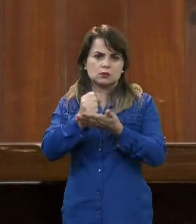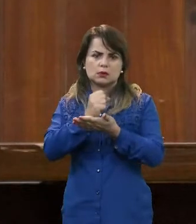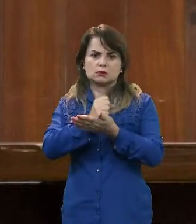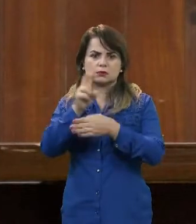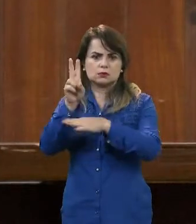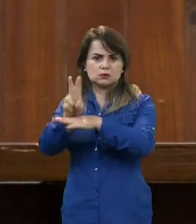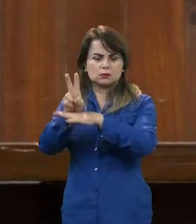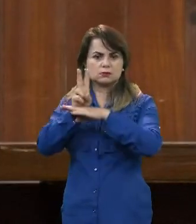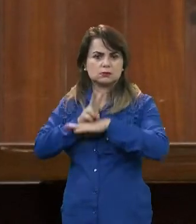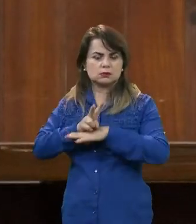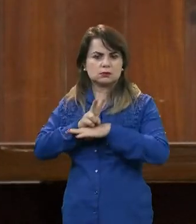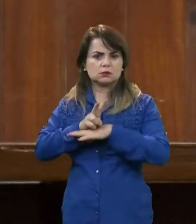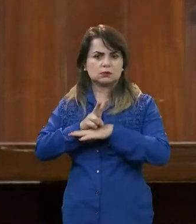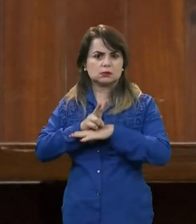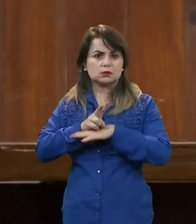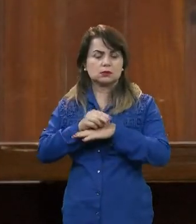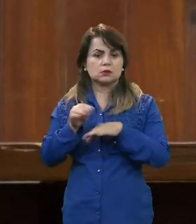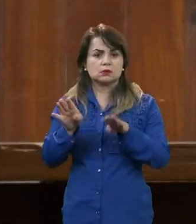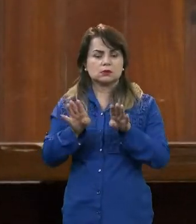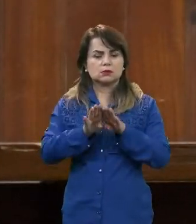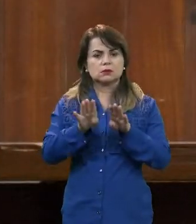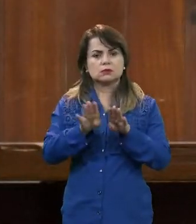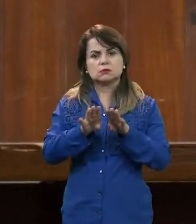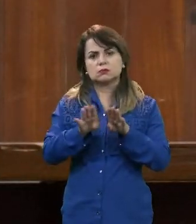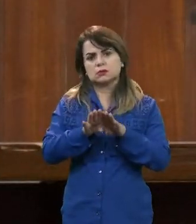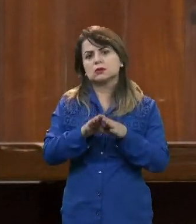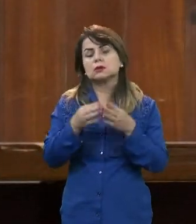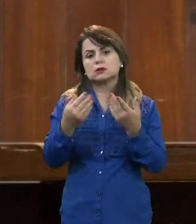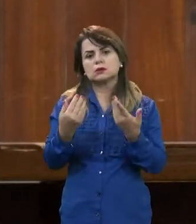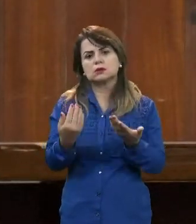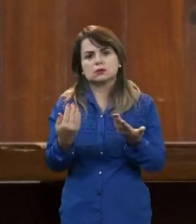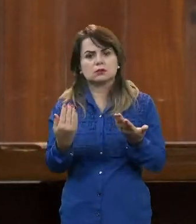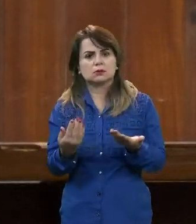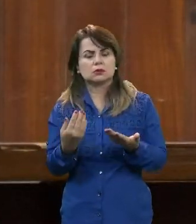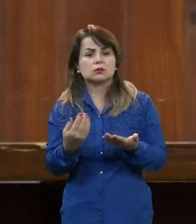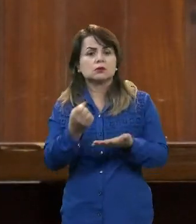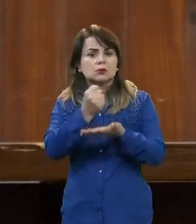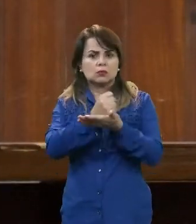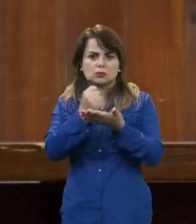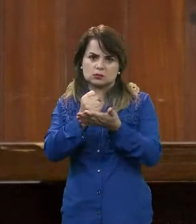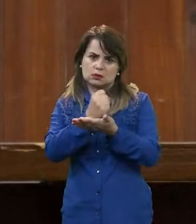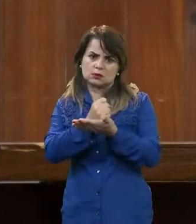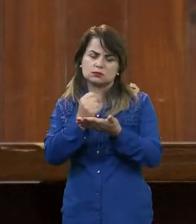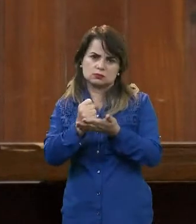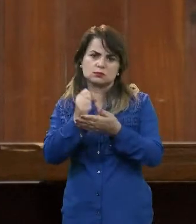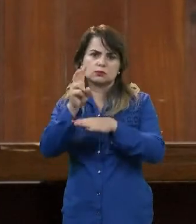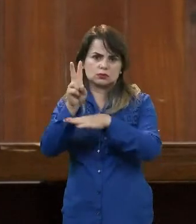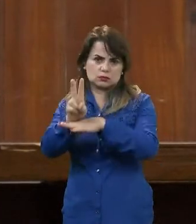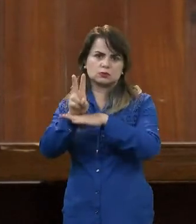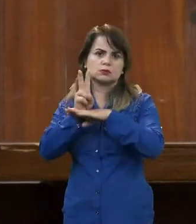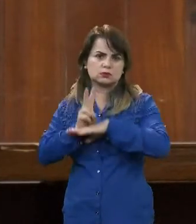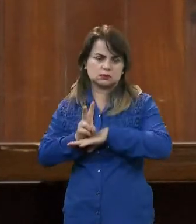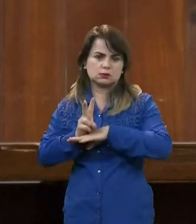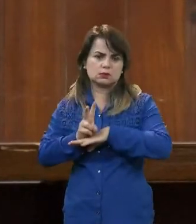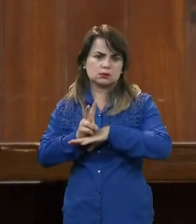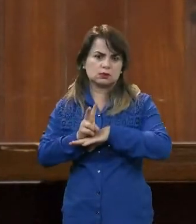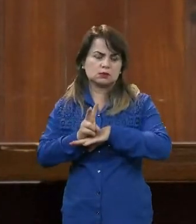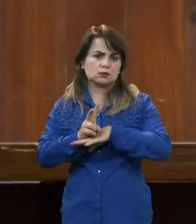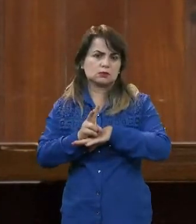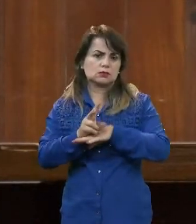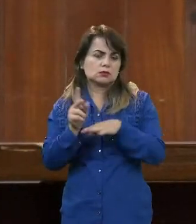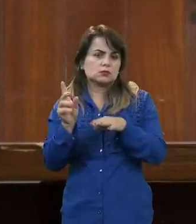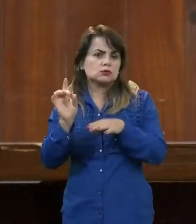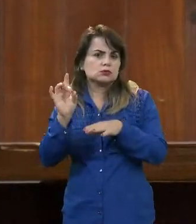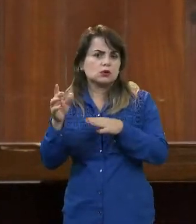e aqui cabe um parênteses, né, nesse momento nós temos o contrato de consignado apenas com a Câmara